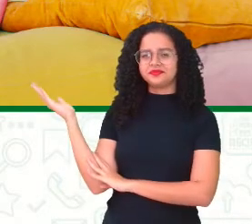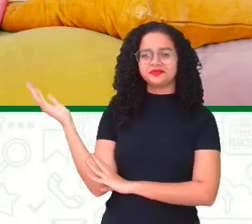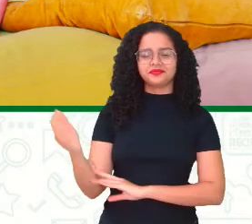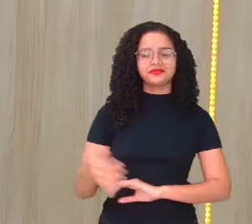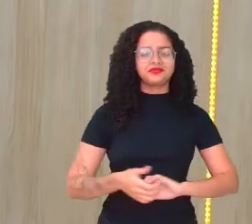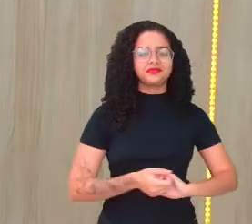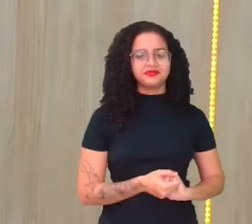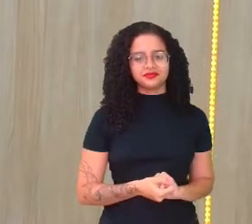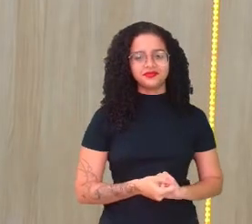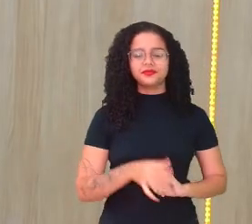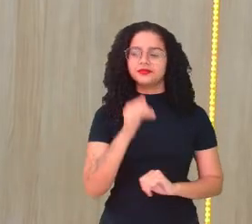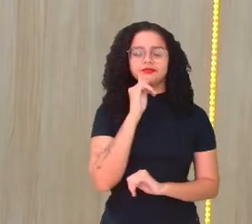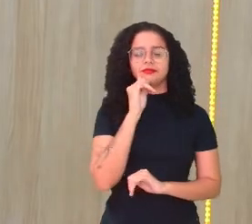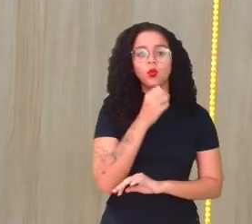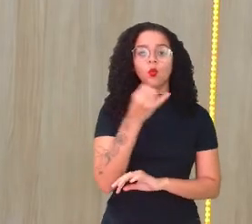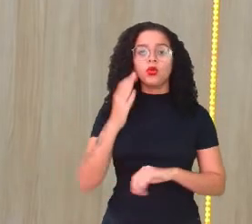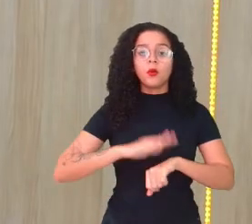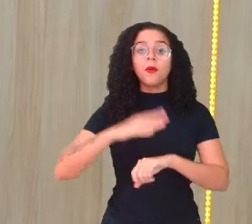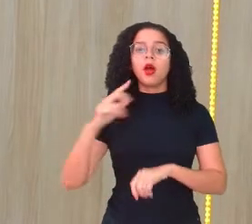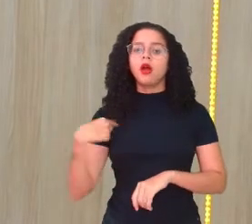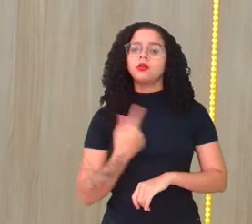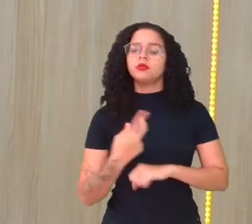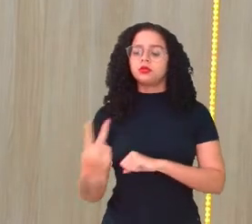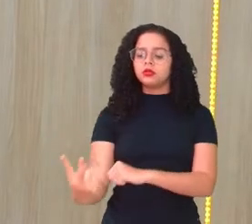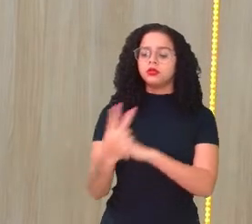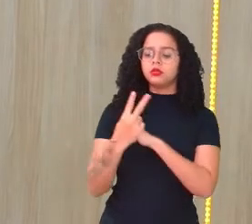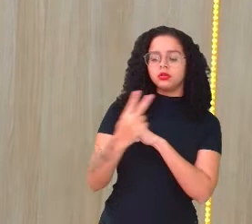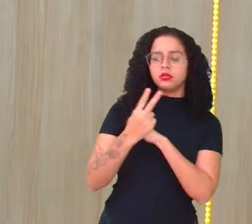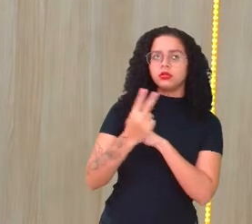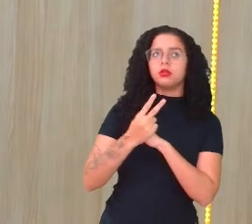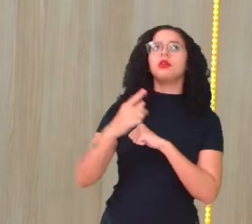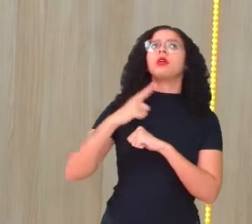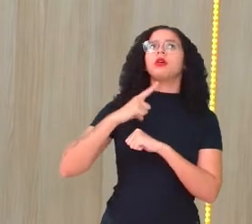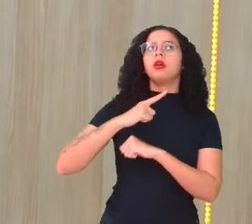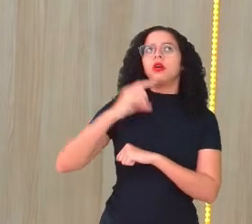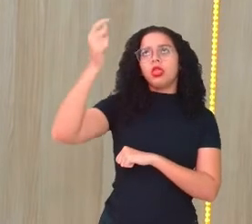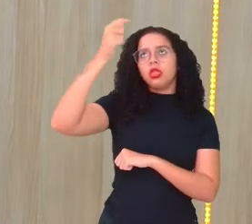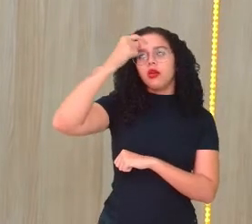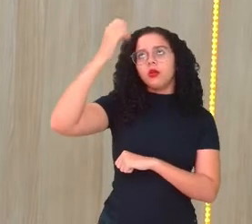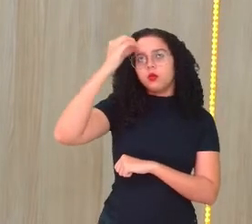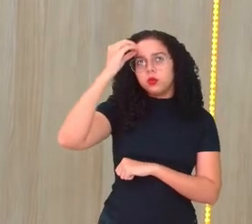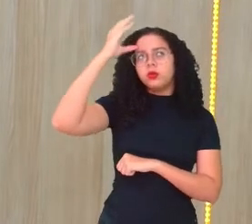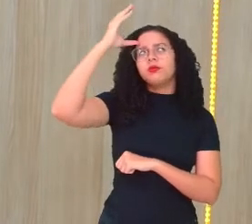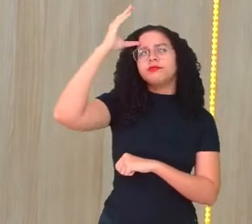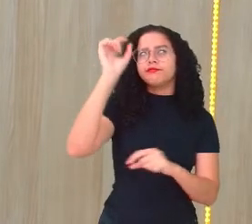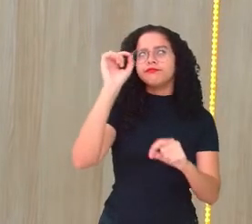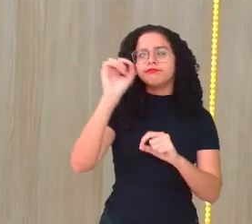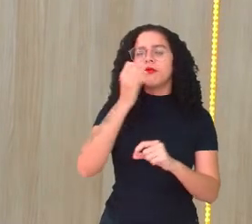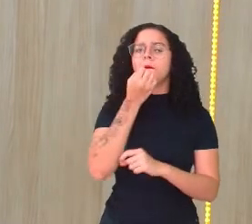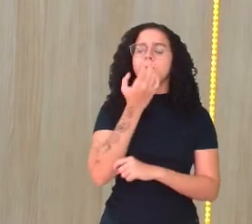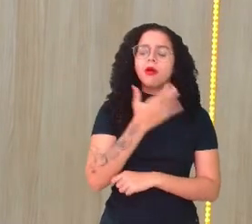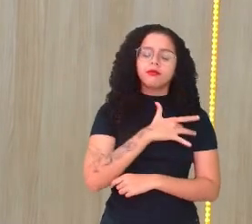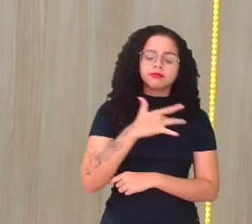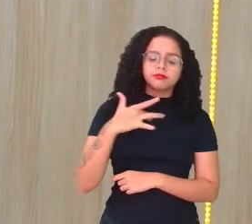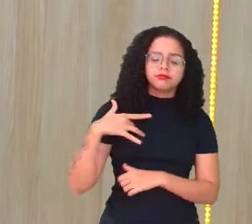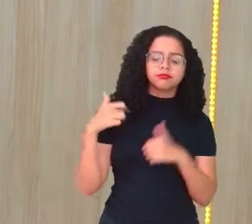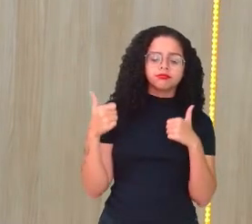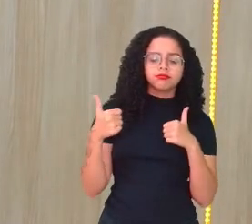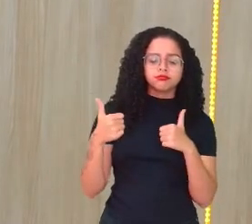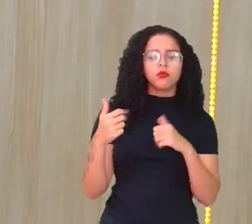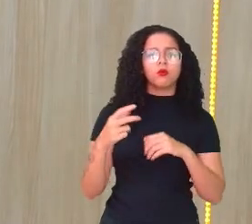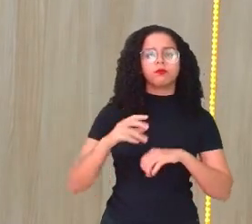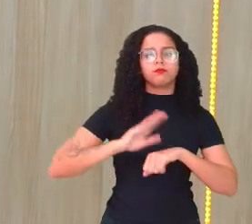quanto mais a gente se cuida, mais a gente valoriza o nosso bem-estar, o nosso autocuidado,